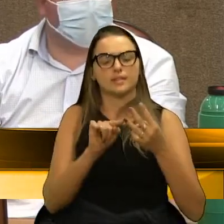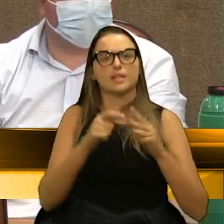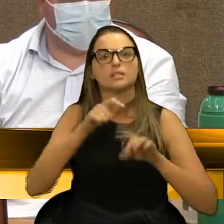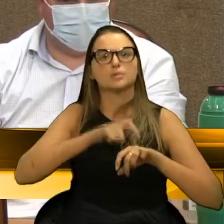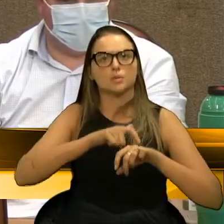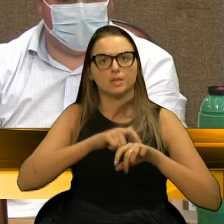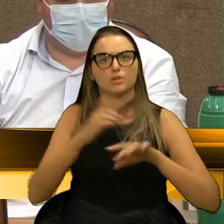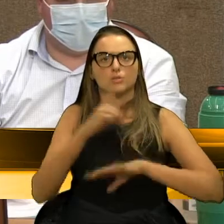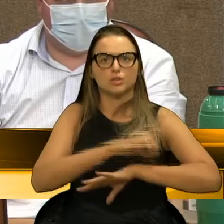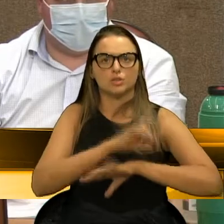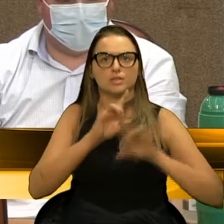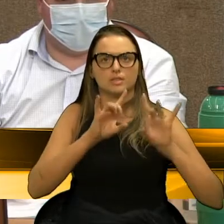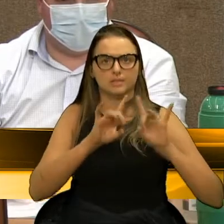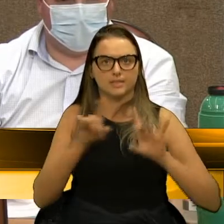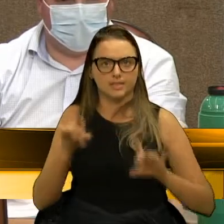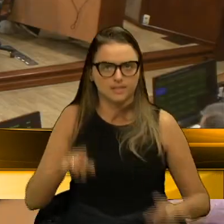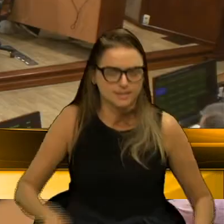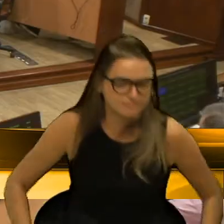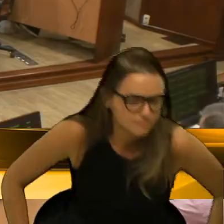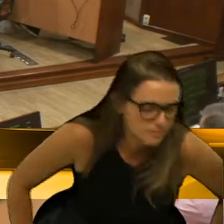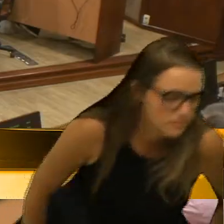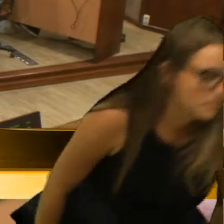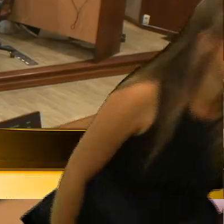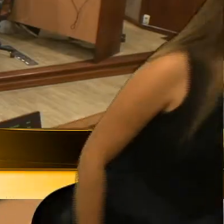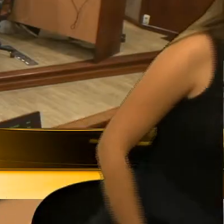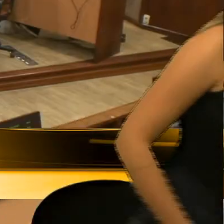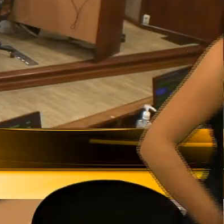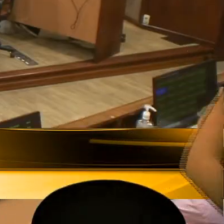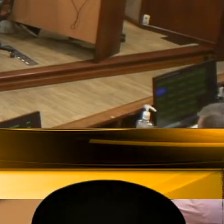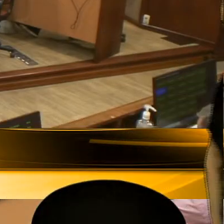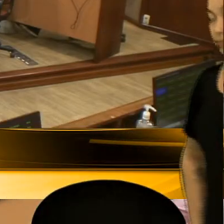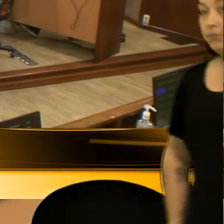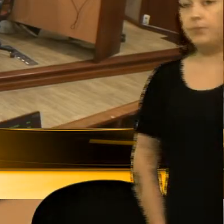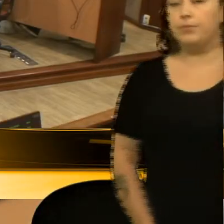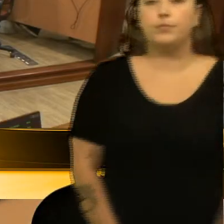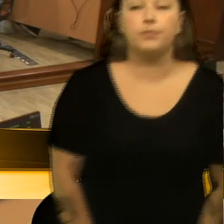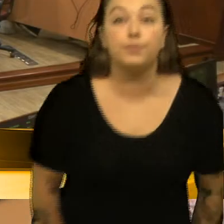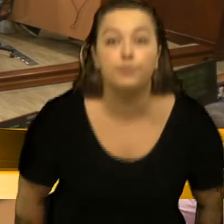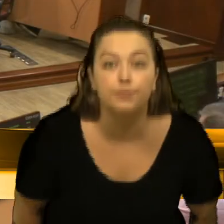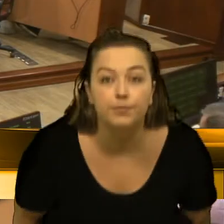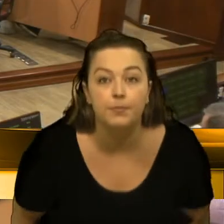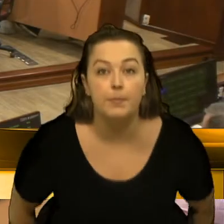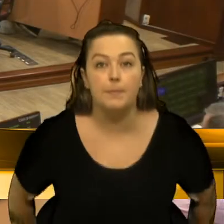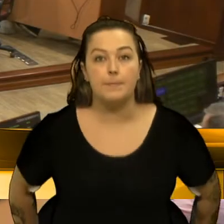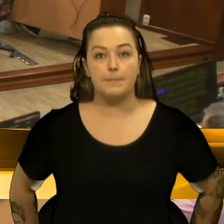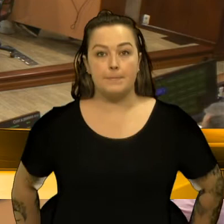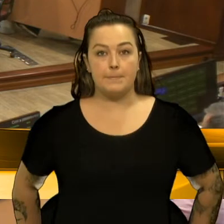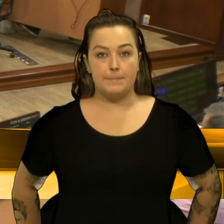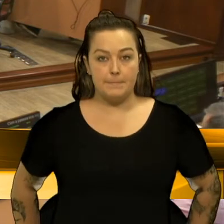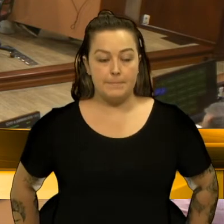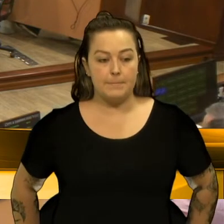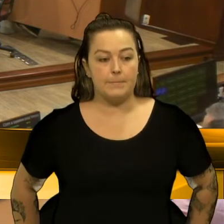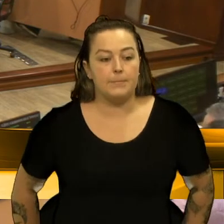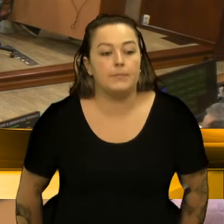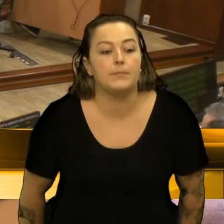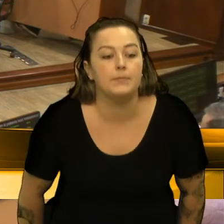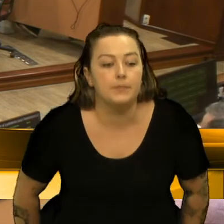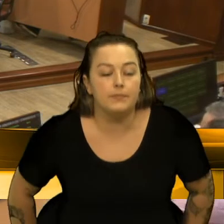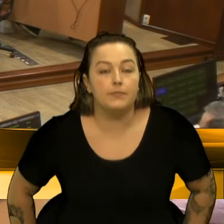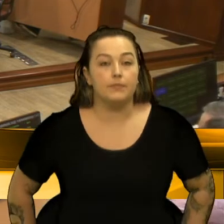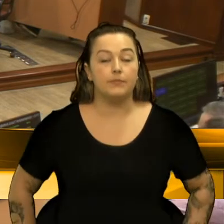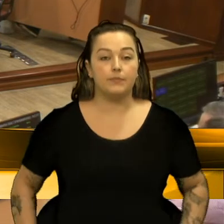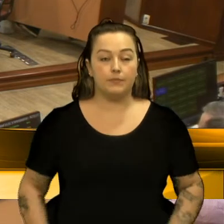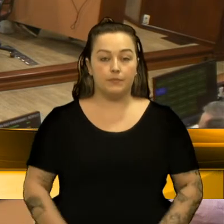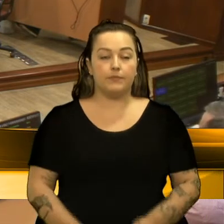datas. A sua parte, Pedro? Não, só uma parte rápida, eu acho que está se superdimensionando a discussão sobre a